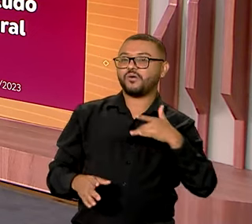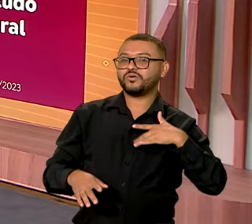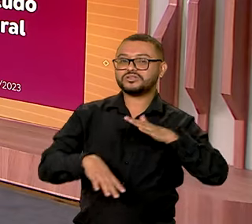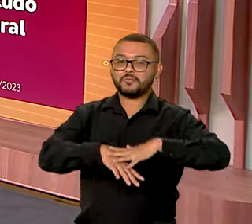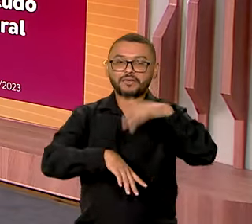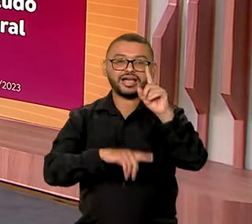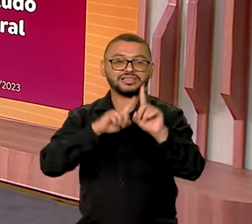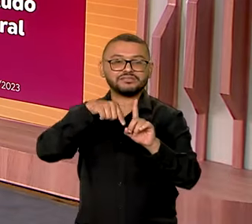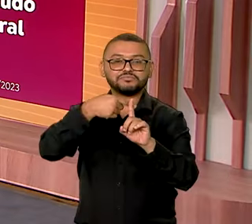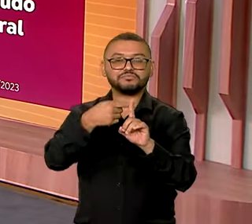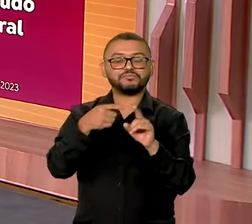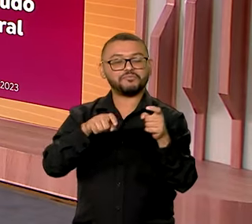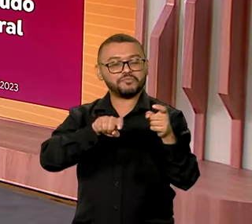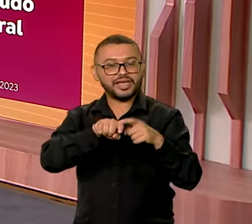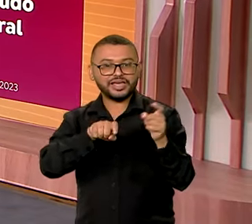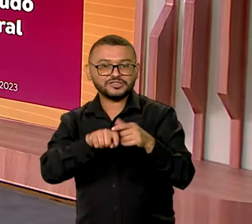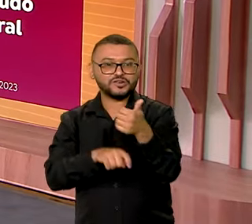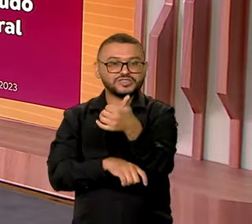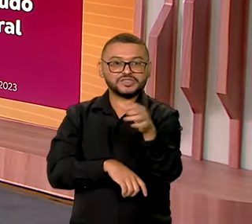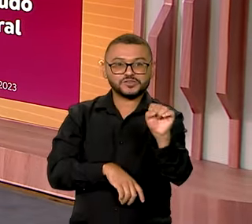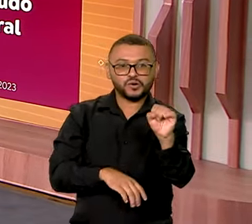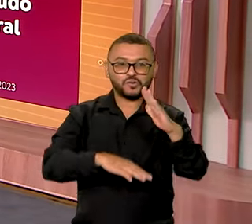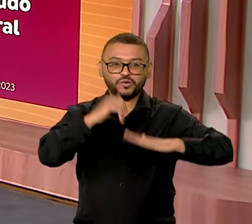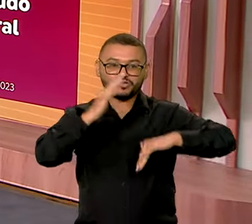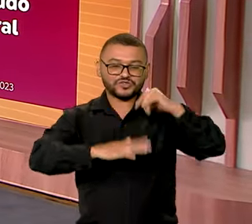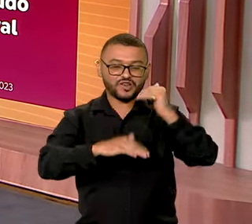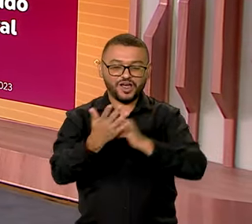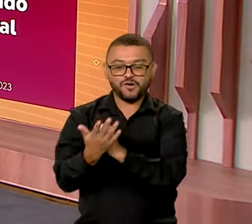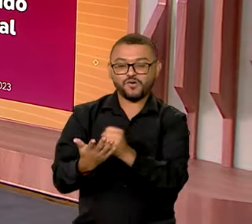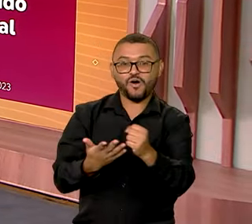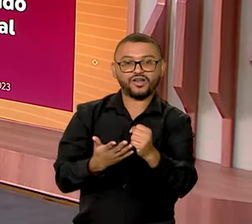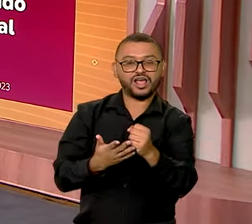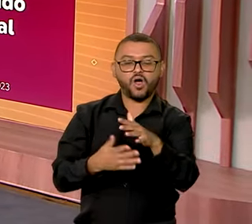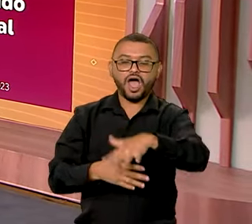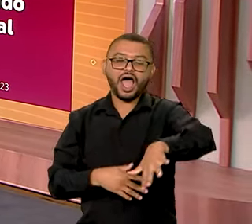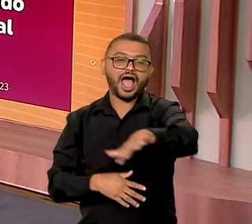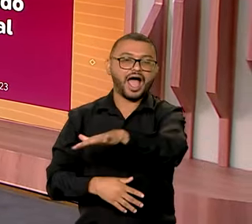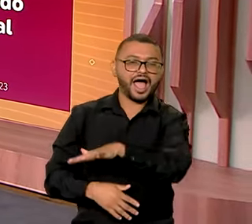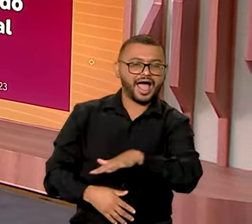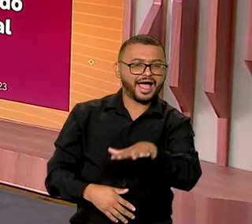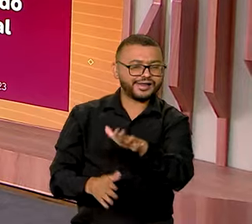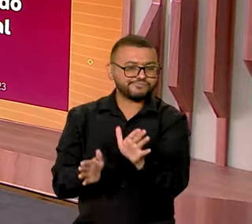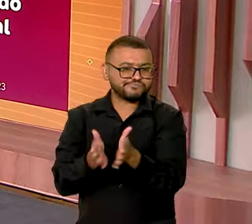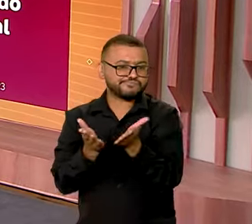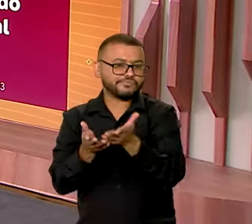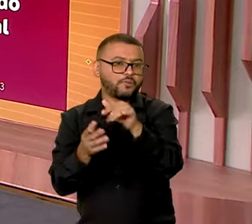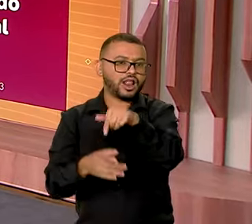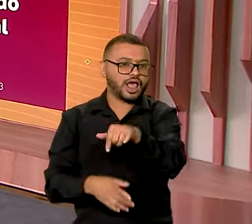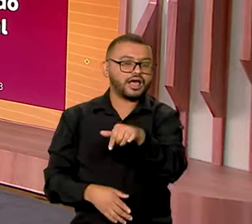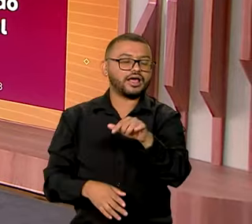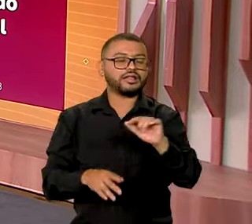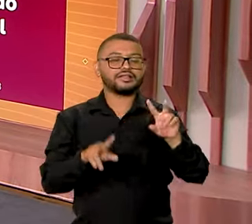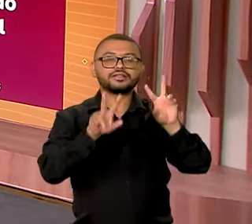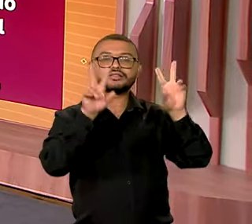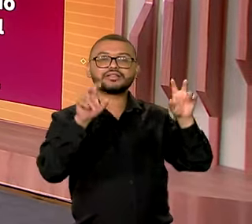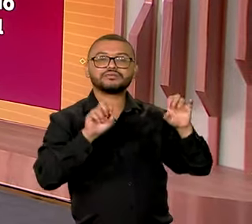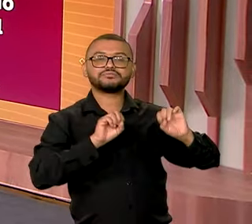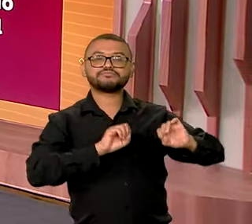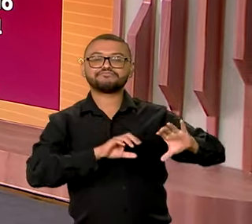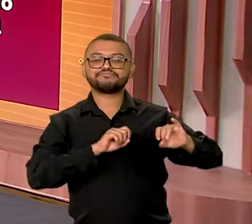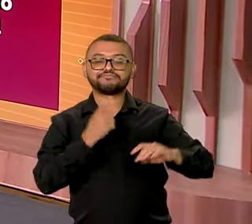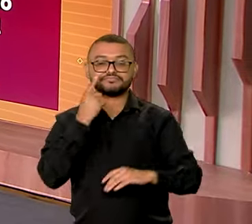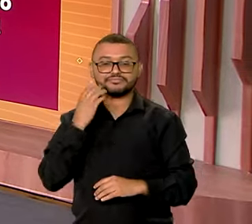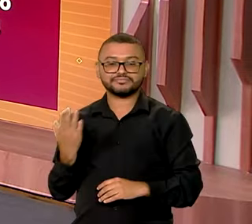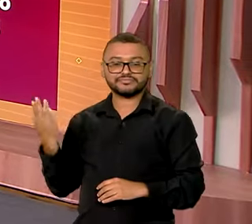tem 18 profissionais contratados para atuar nas áreas mais carentes do município. E na educação, dá uma olhada aí.